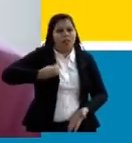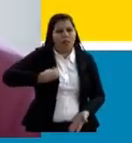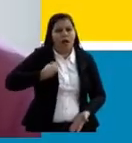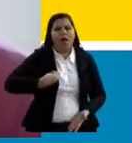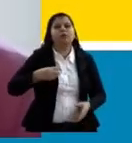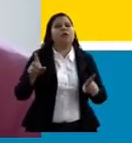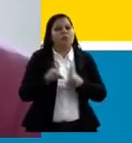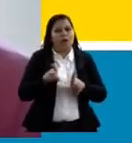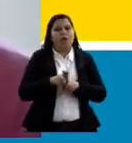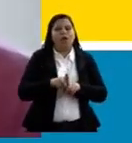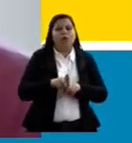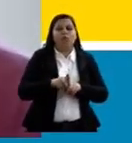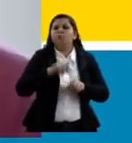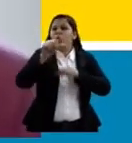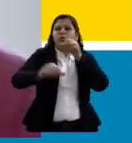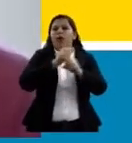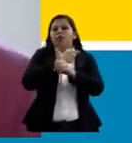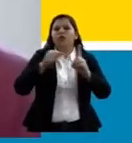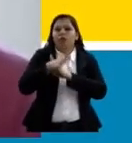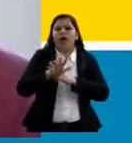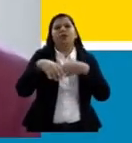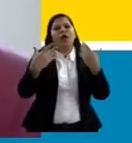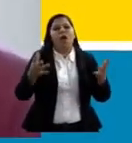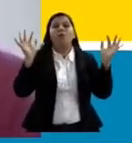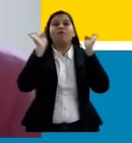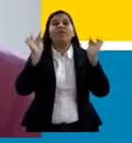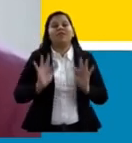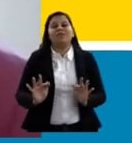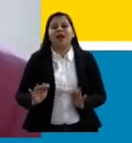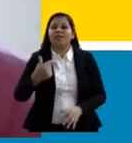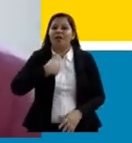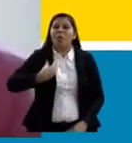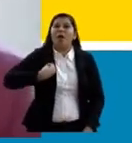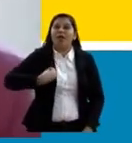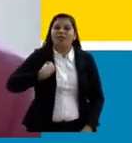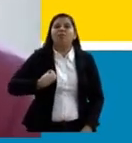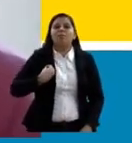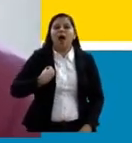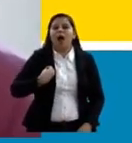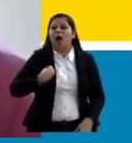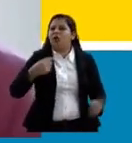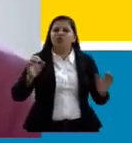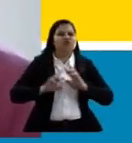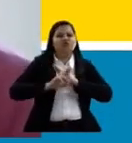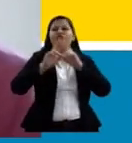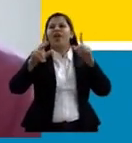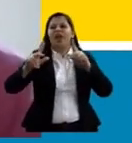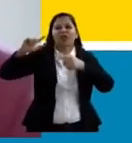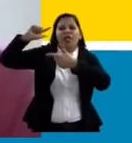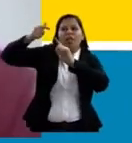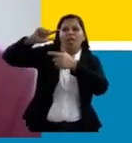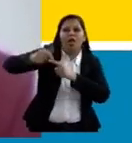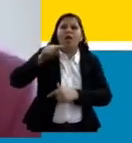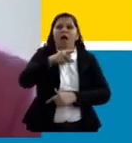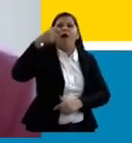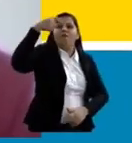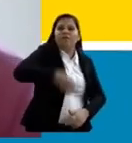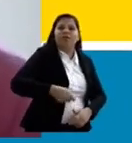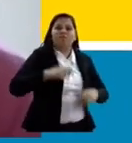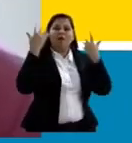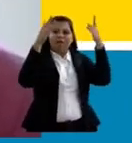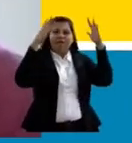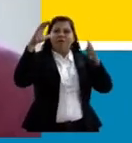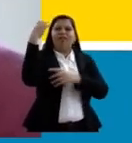enorme fazer parte de uma comunidade escolar que, contrário do movimento hegemônico, afirma, viva a ciência e viva Paulo